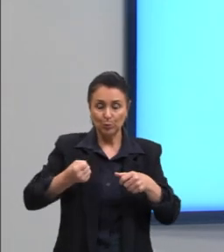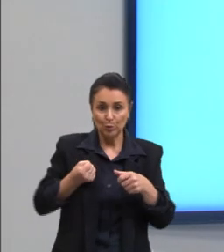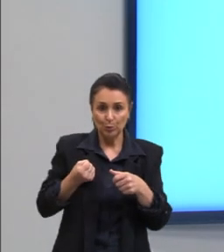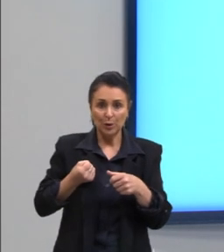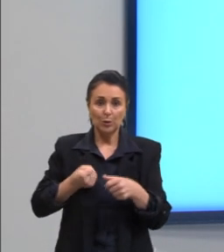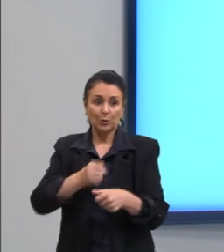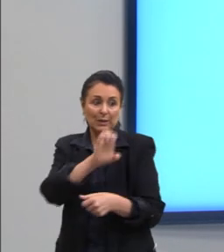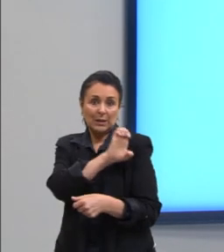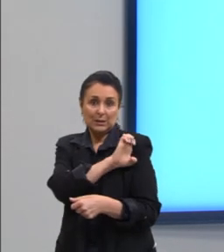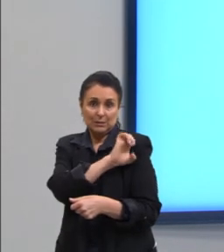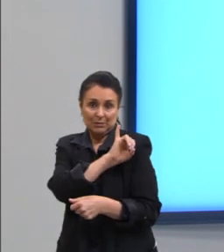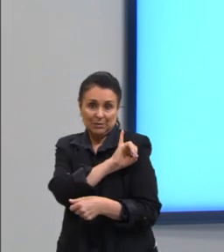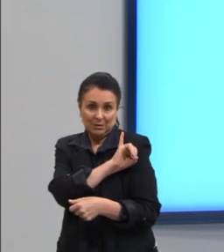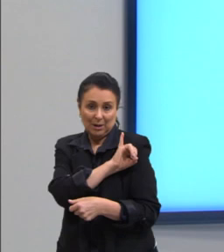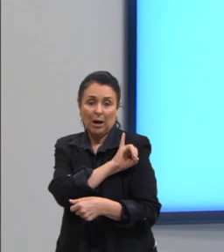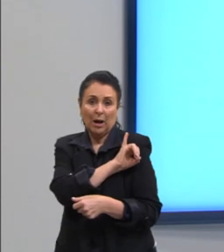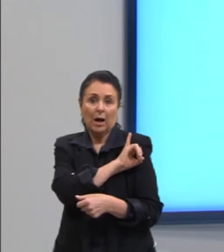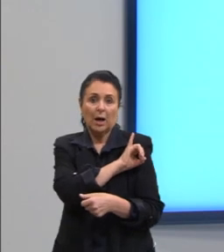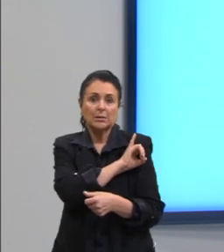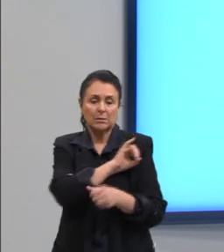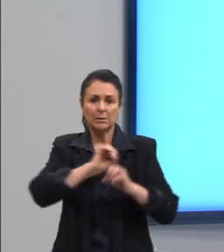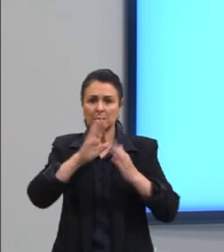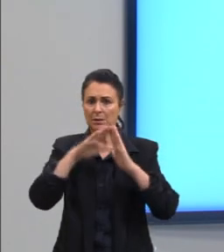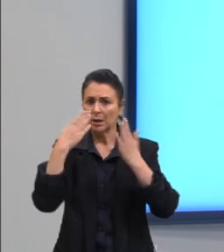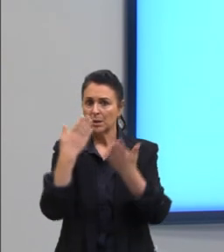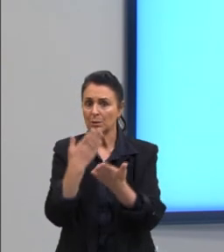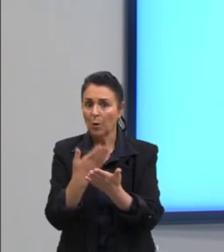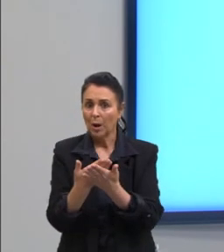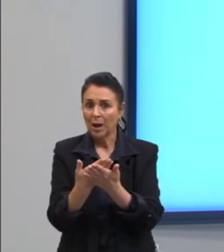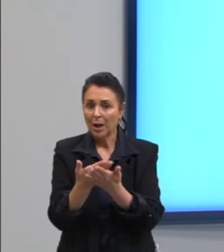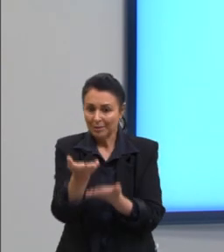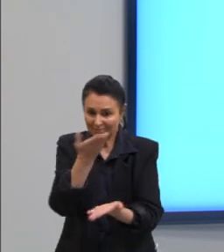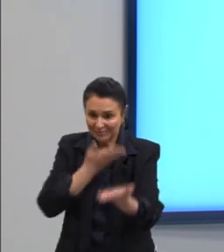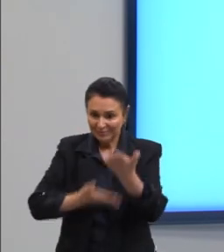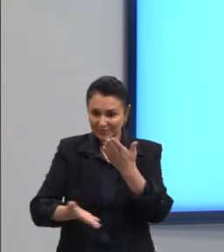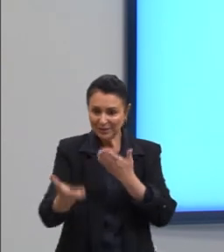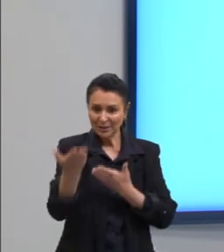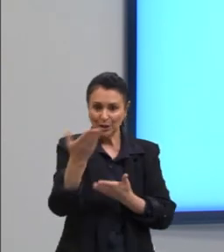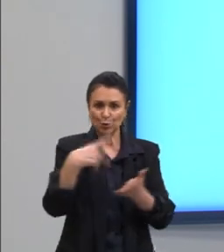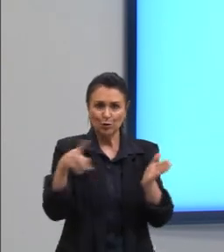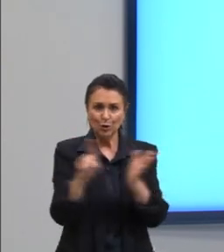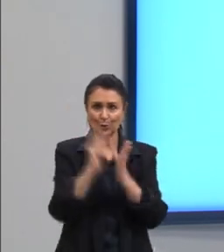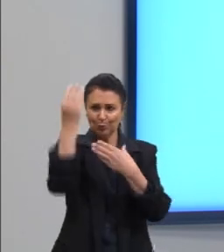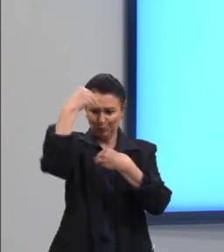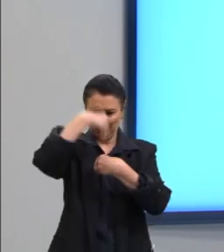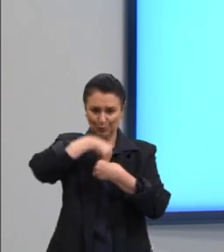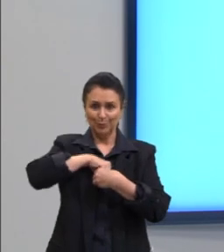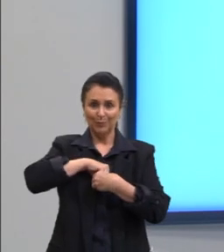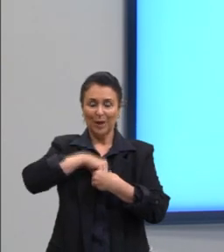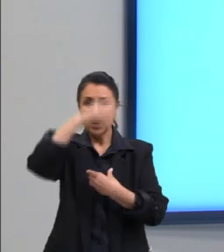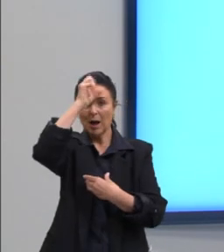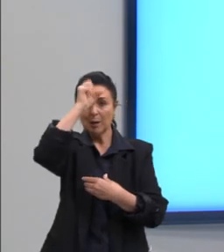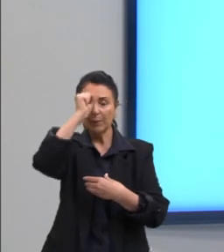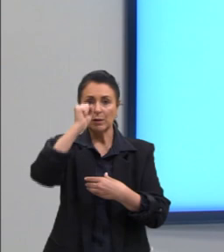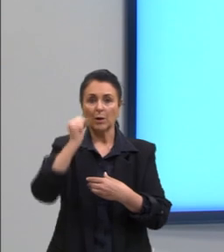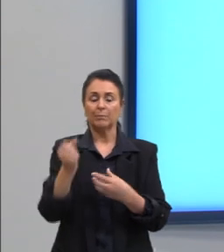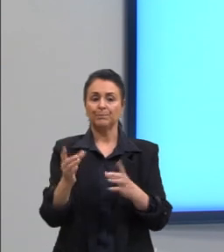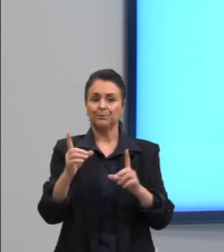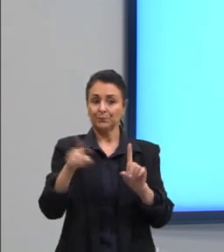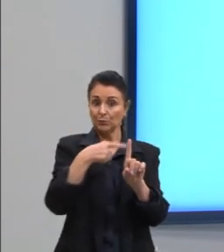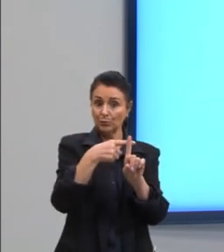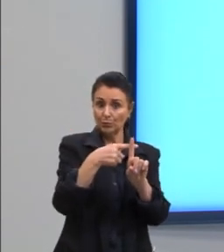do ensino fundamental é transmitido de forma intuitiva. Vejam, aprende-se a somar, multiplicar